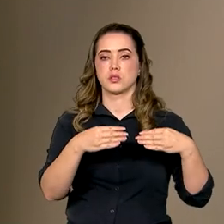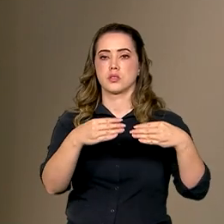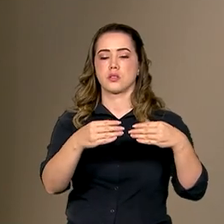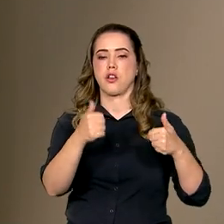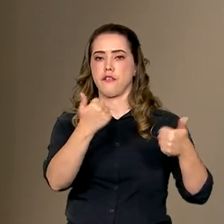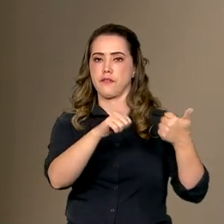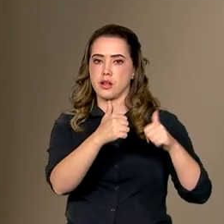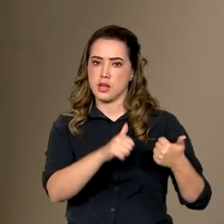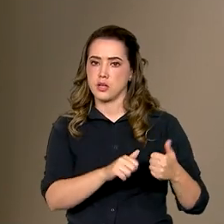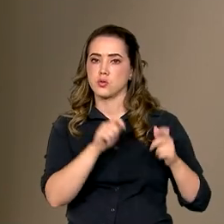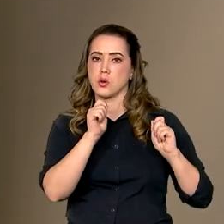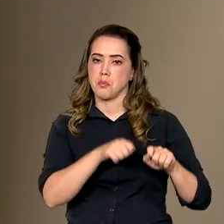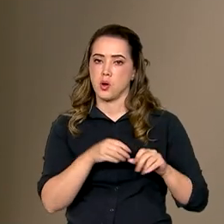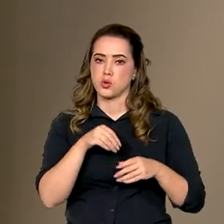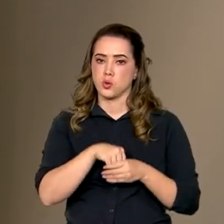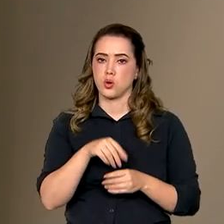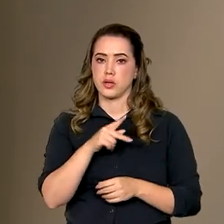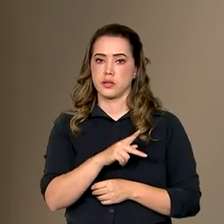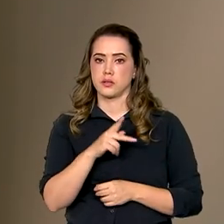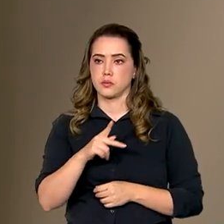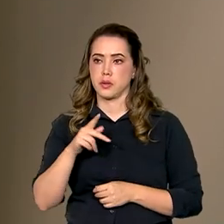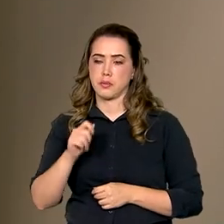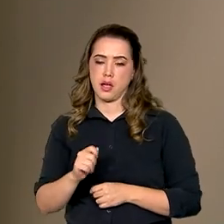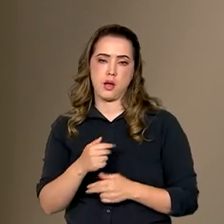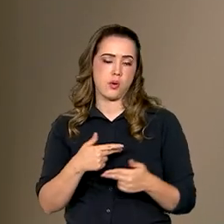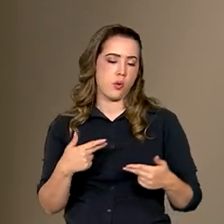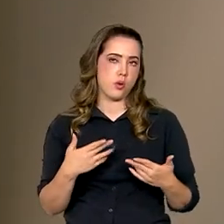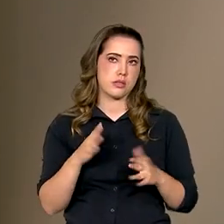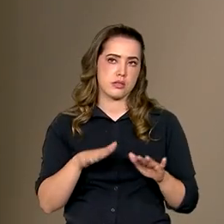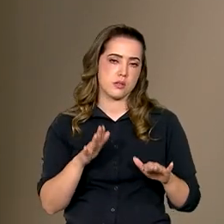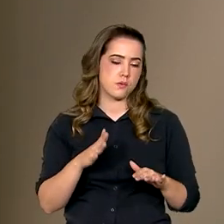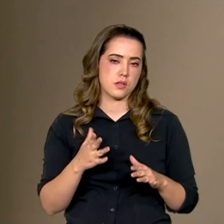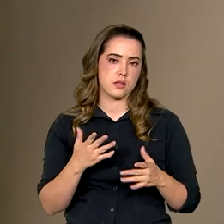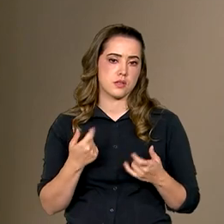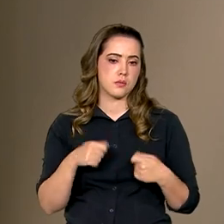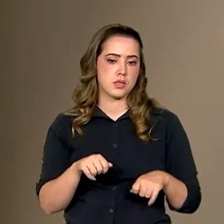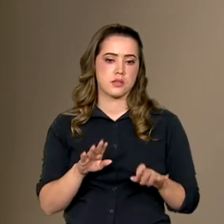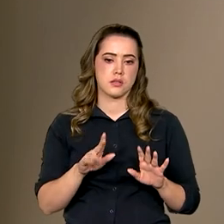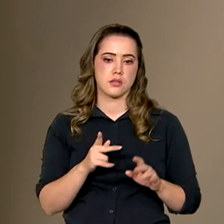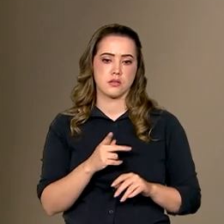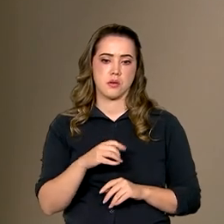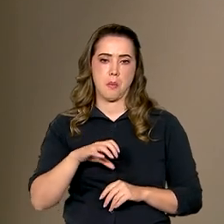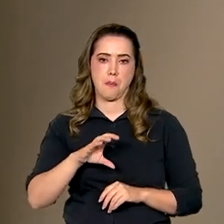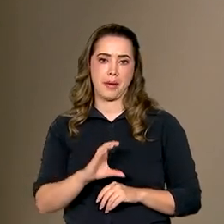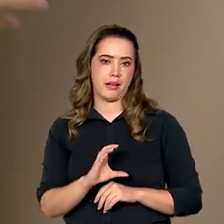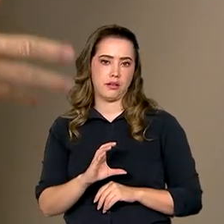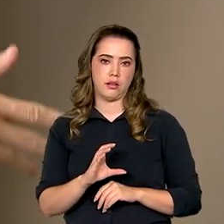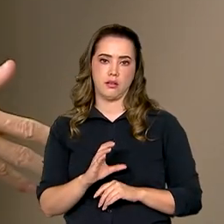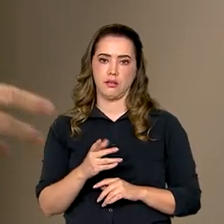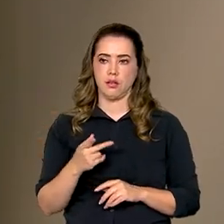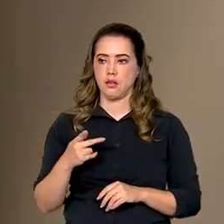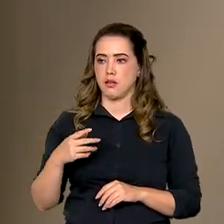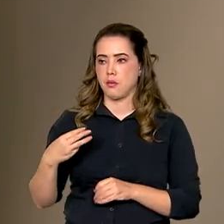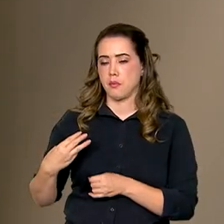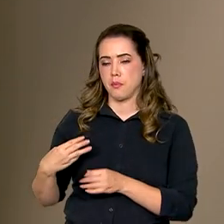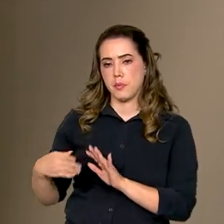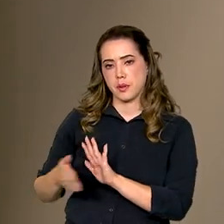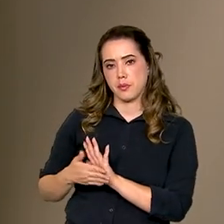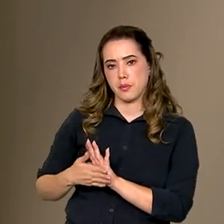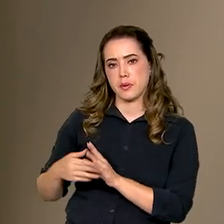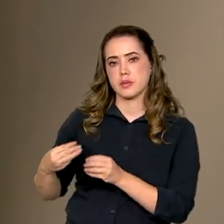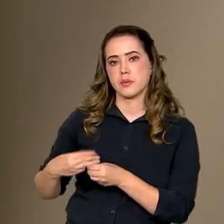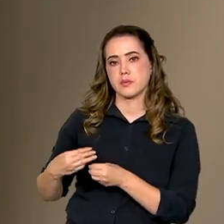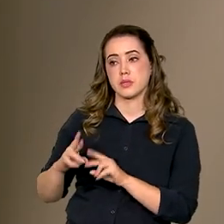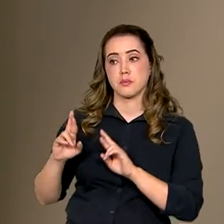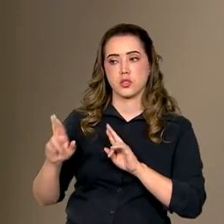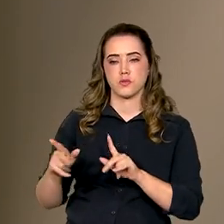institucionalmente no PPA, porque muita gente propôs propostas de PEC, que são outras coisas, propostas para os municípios, que não está